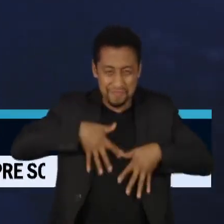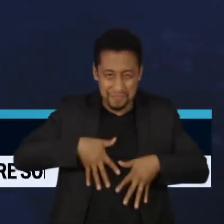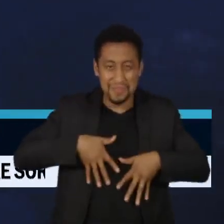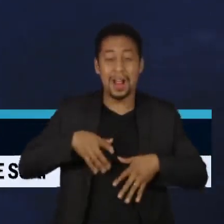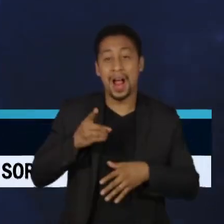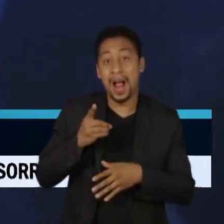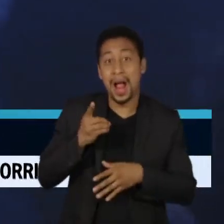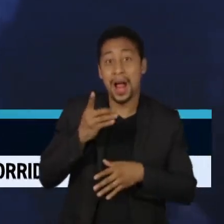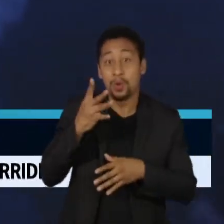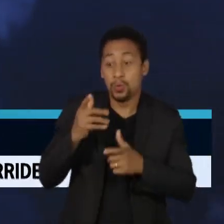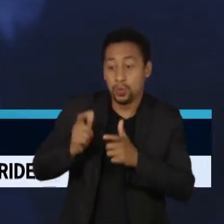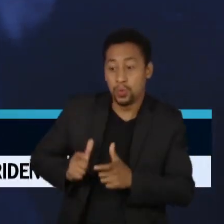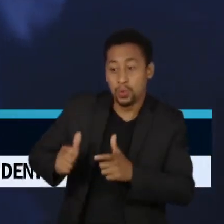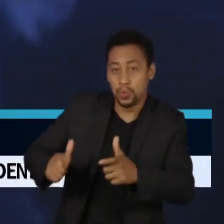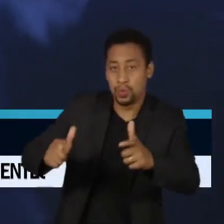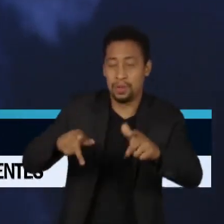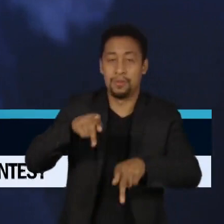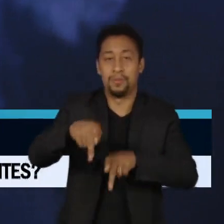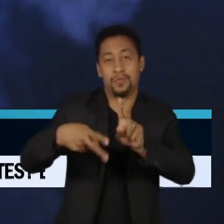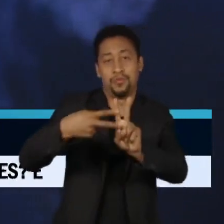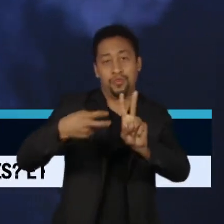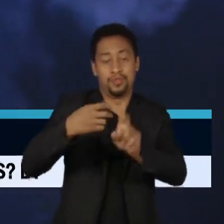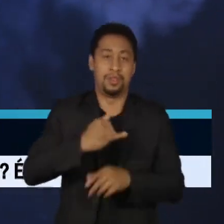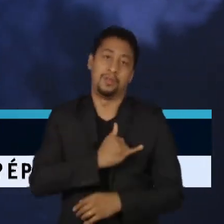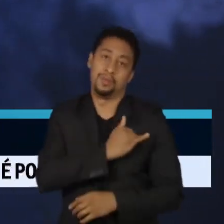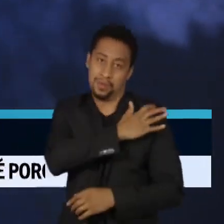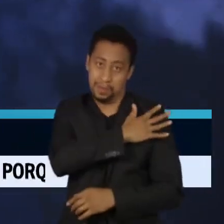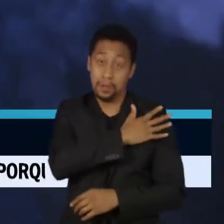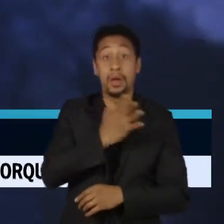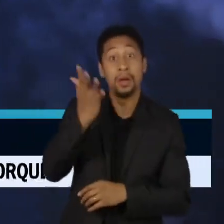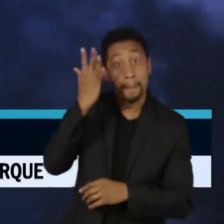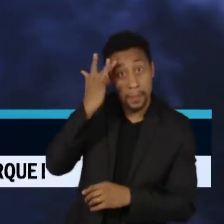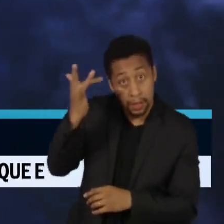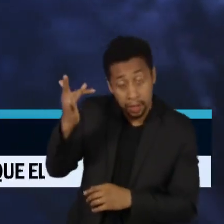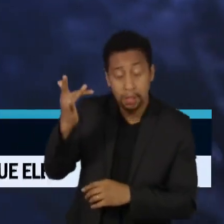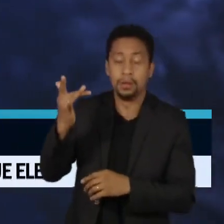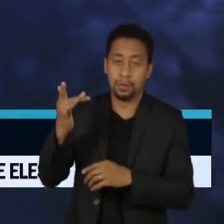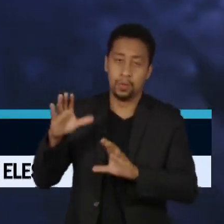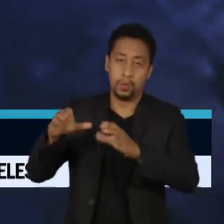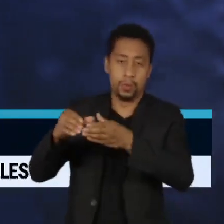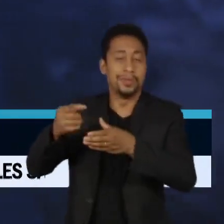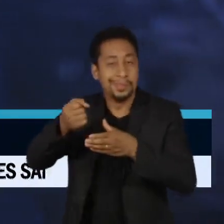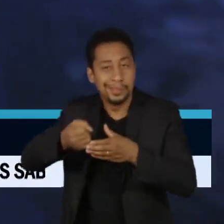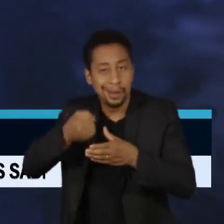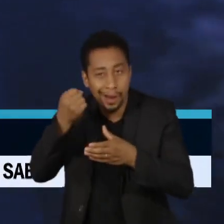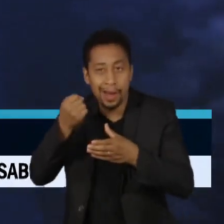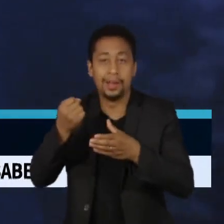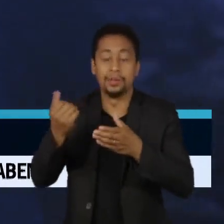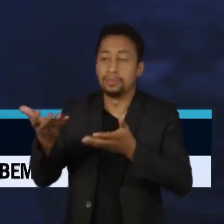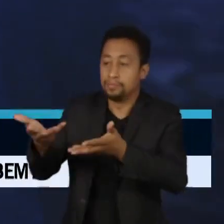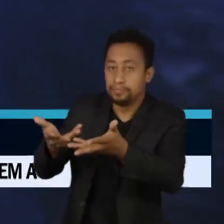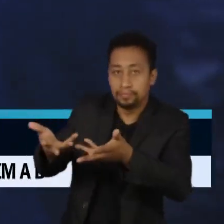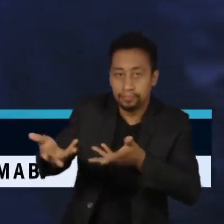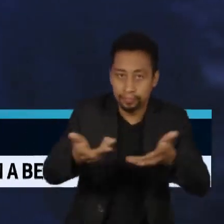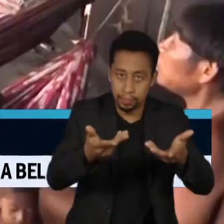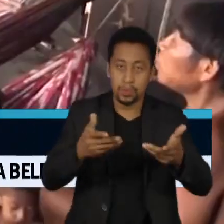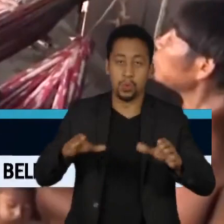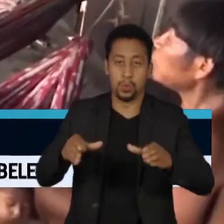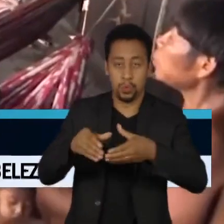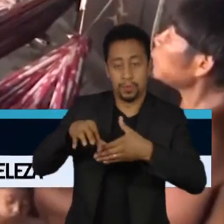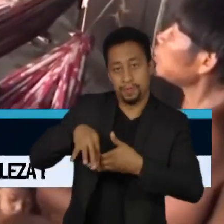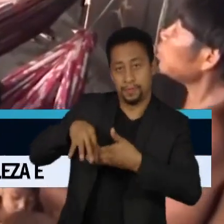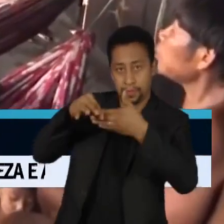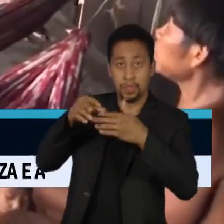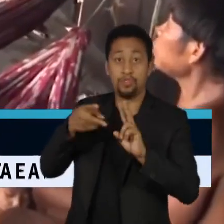Federal. Amanhã, senadores da Comissão Especial no Senado devem ouvir os garimpeiros, o que causou revolta de lideranças indígenas.